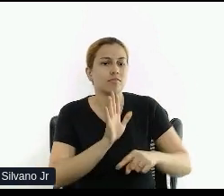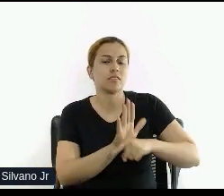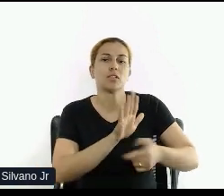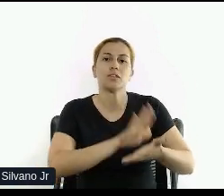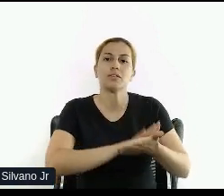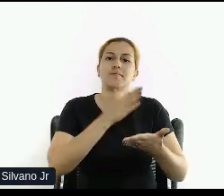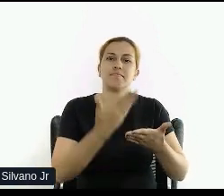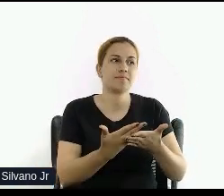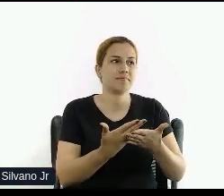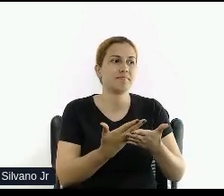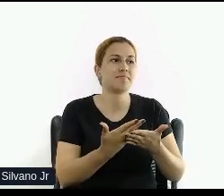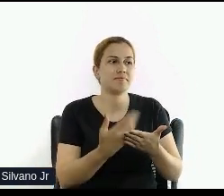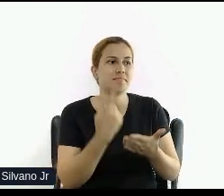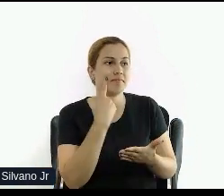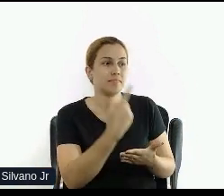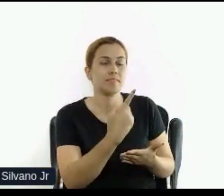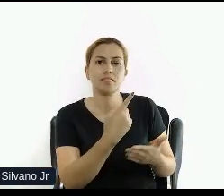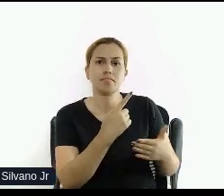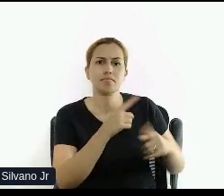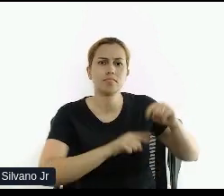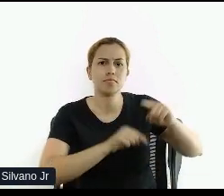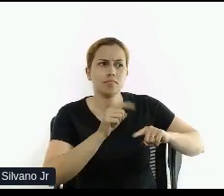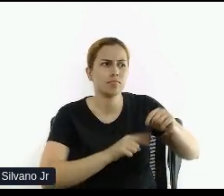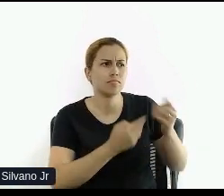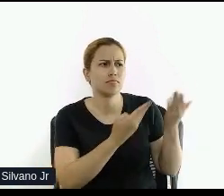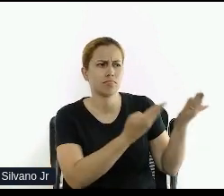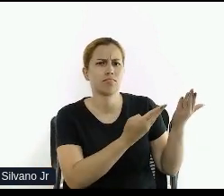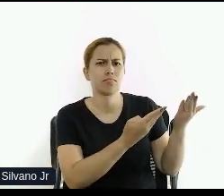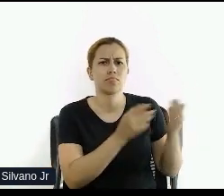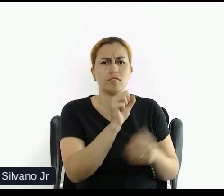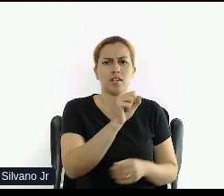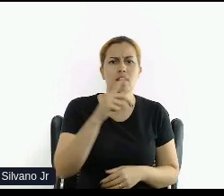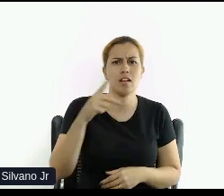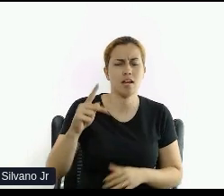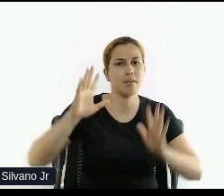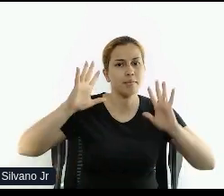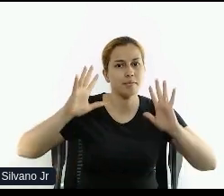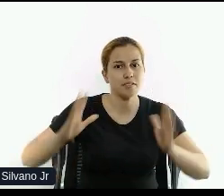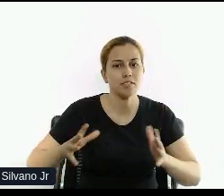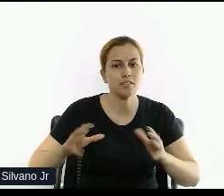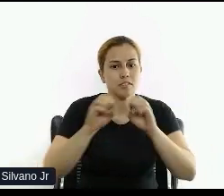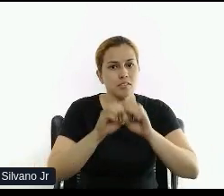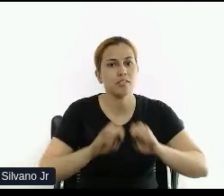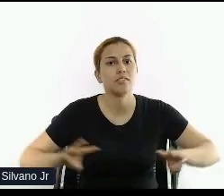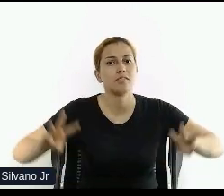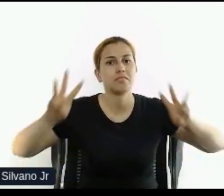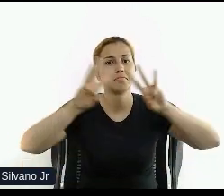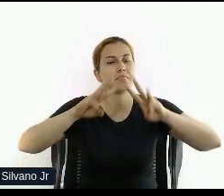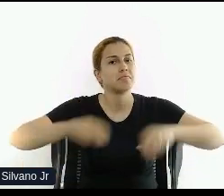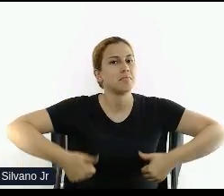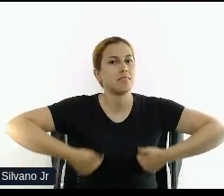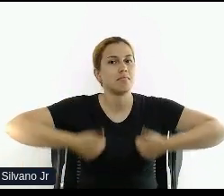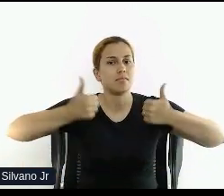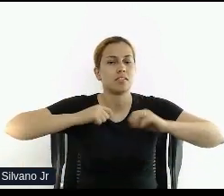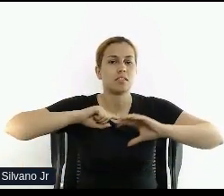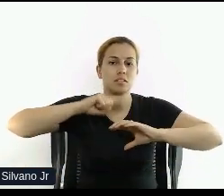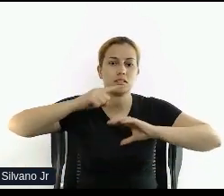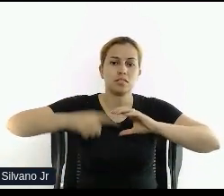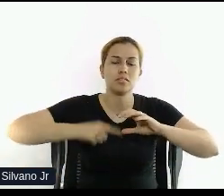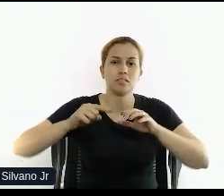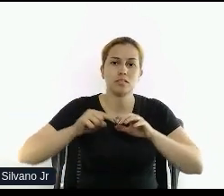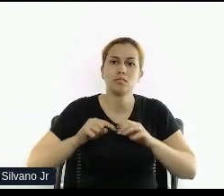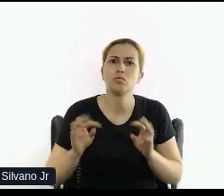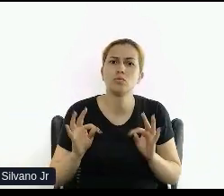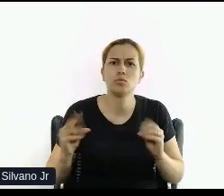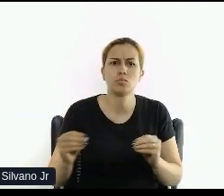dois produtos, a HandTalk App, que ele já foi eleito pela ONU como o melhor aplicativo social do mundo, ele faz a tradução do